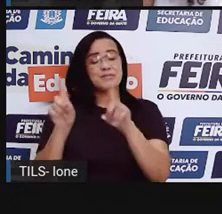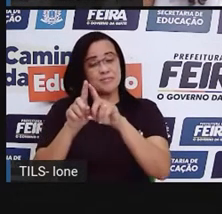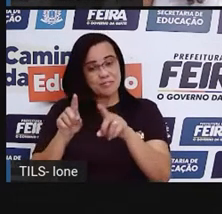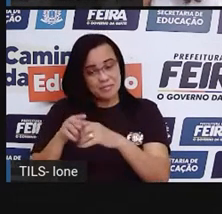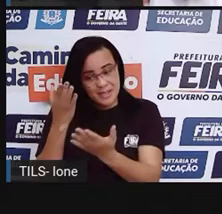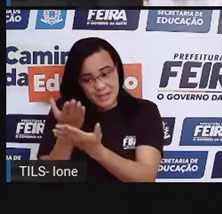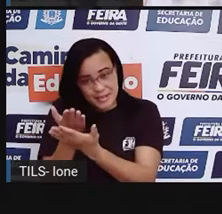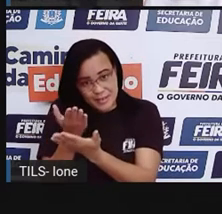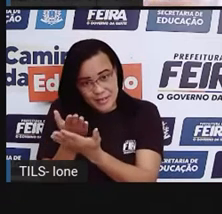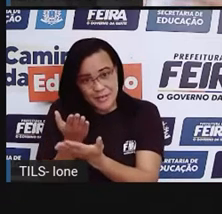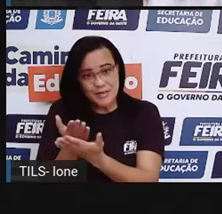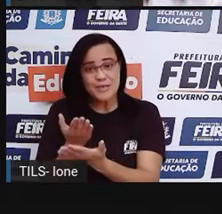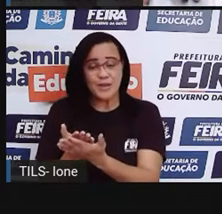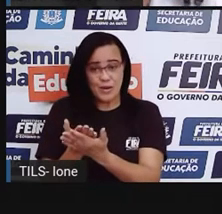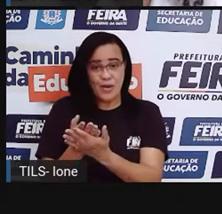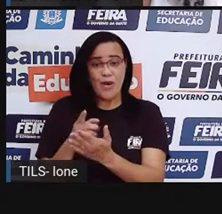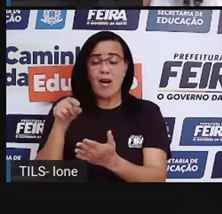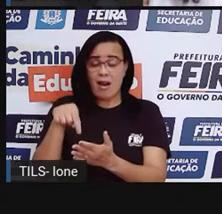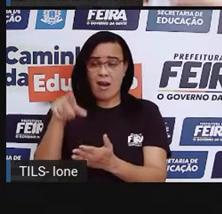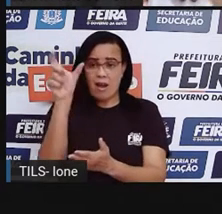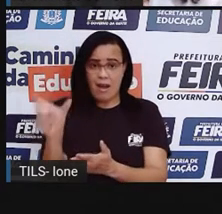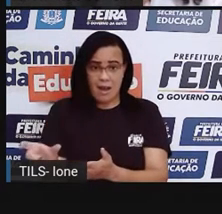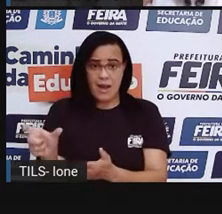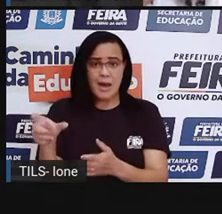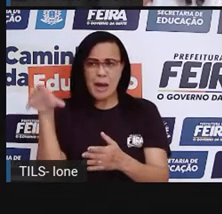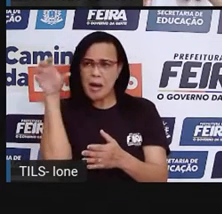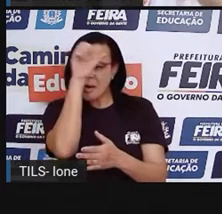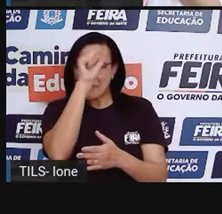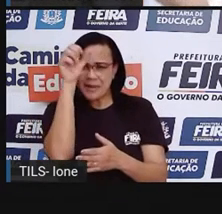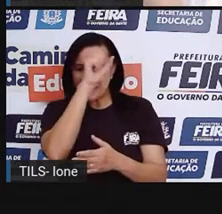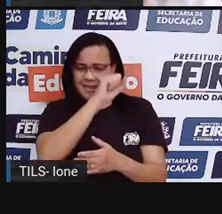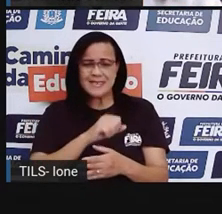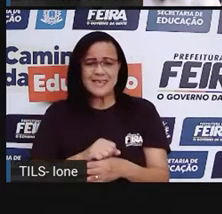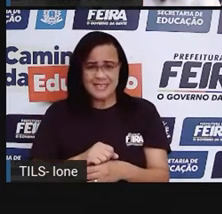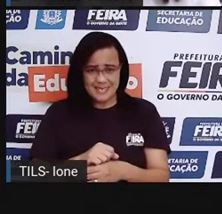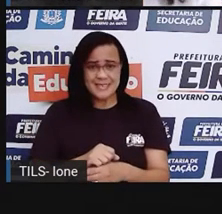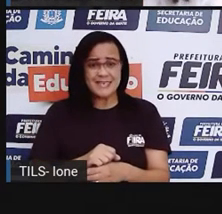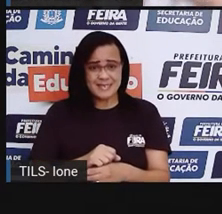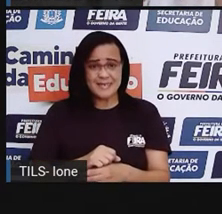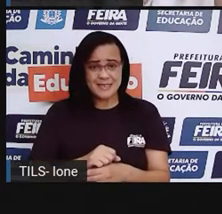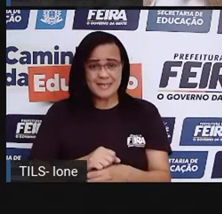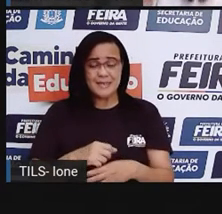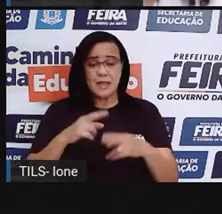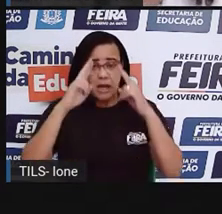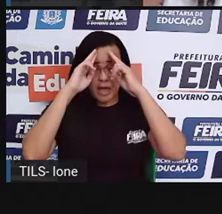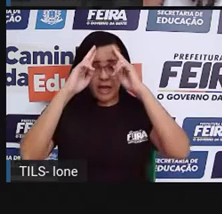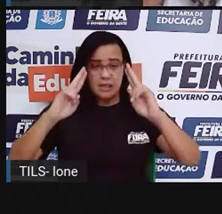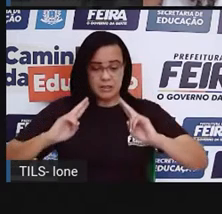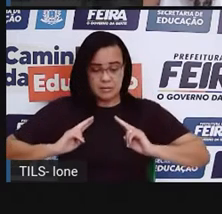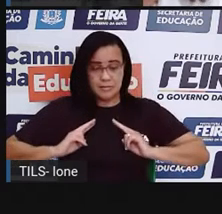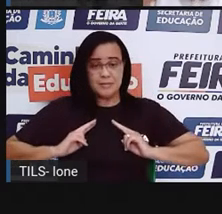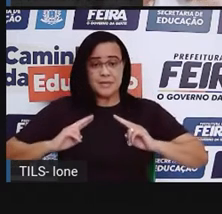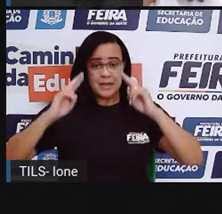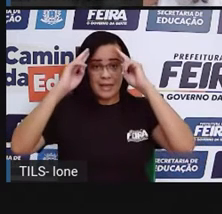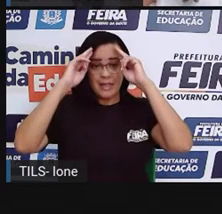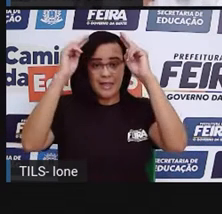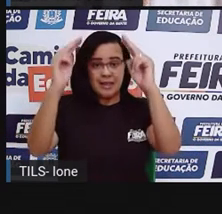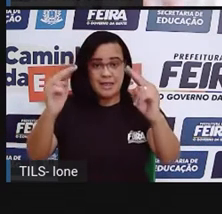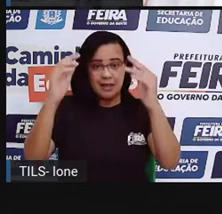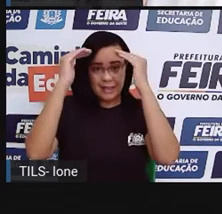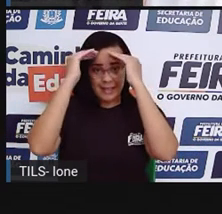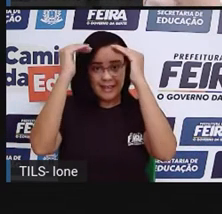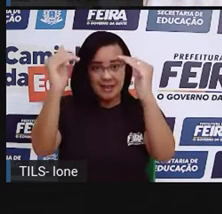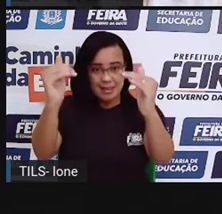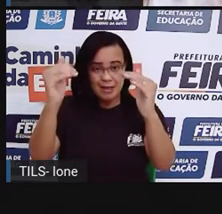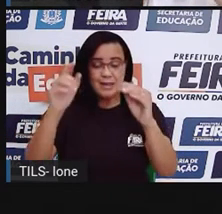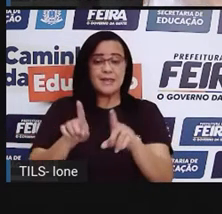aprender, né? Vai ter tranquilidade pra aprender a se respeitar, a respeitar o outro, as diferenças, e